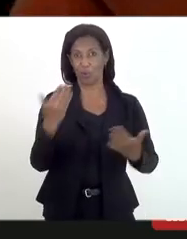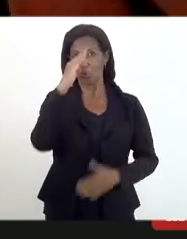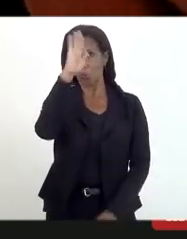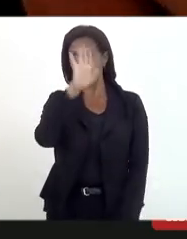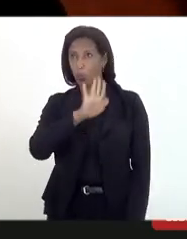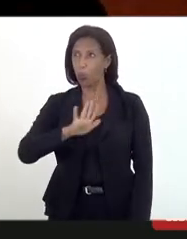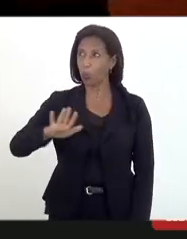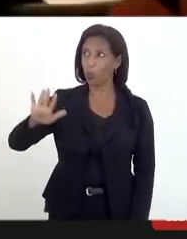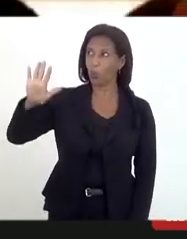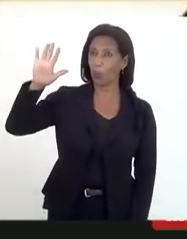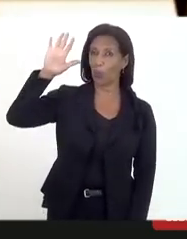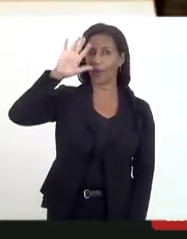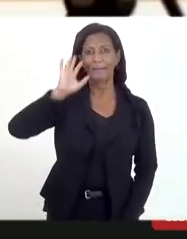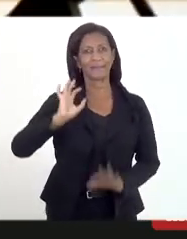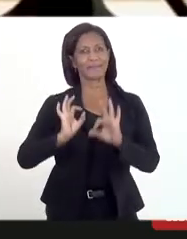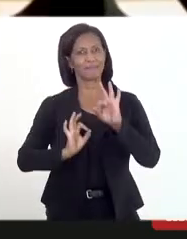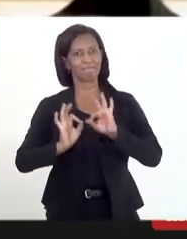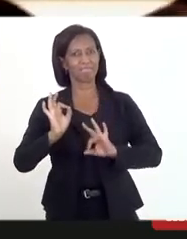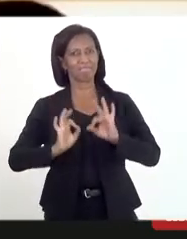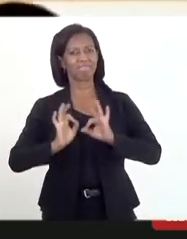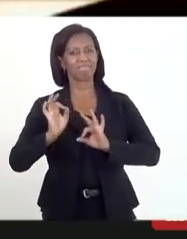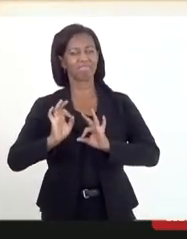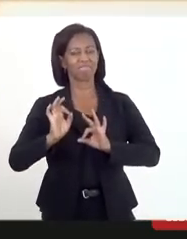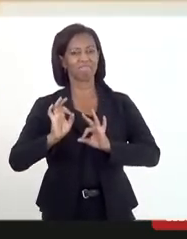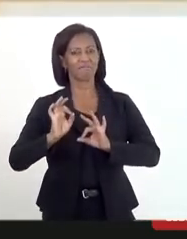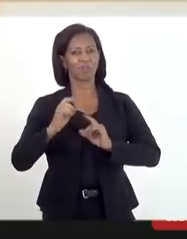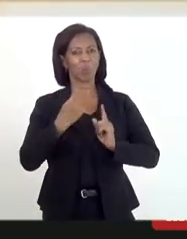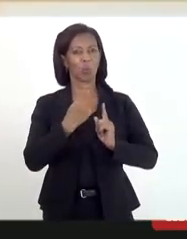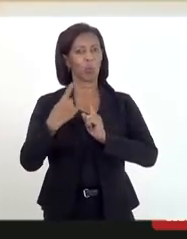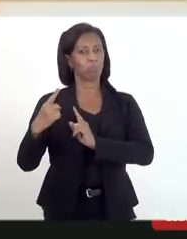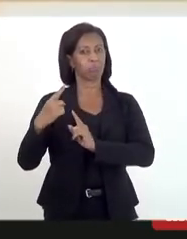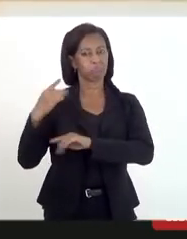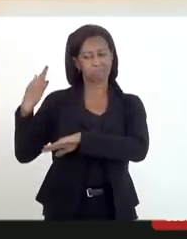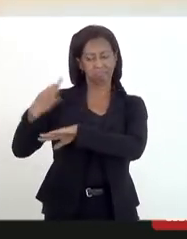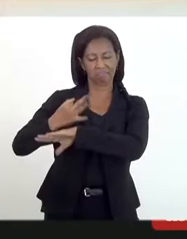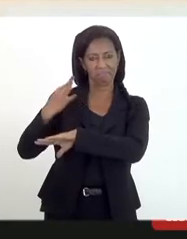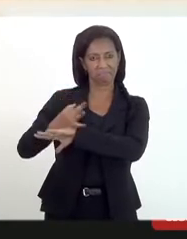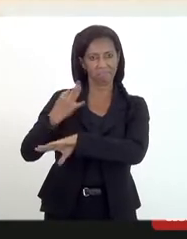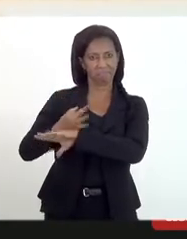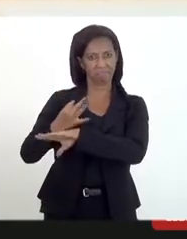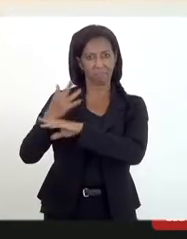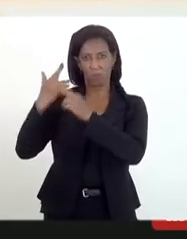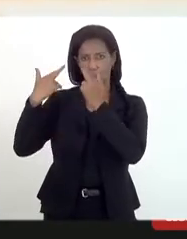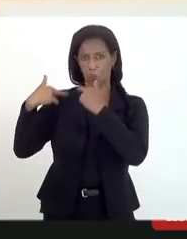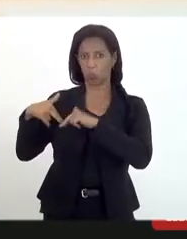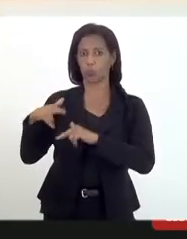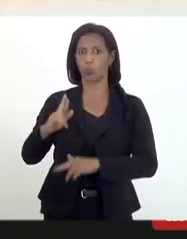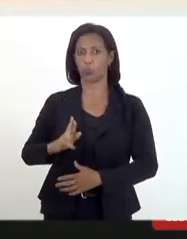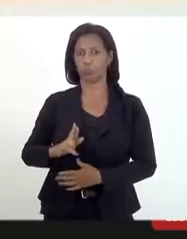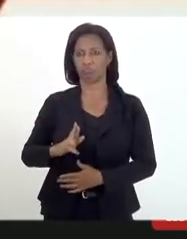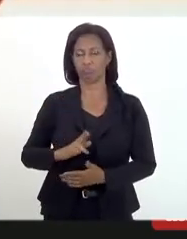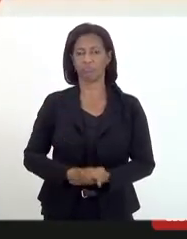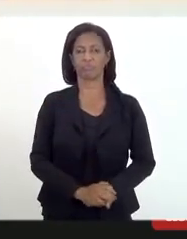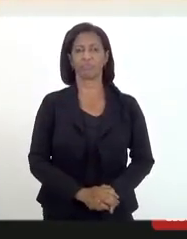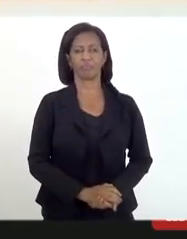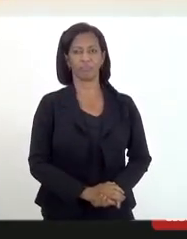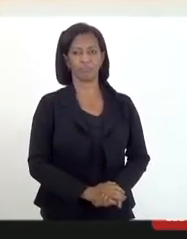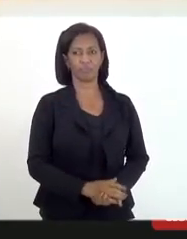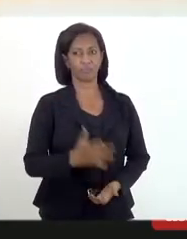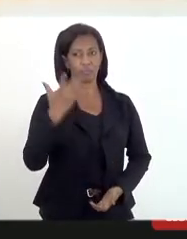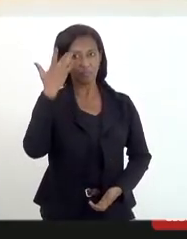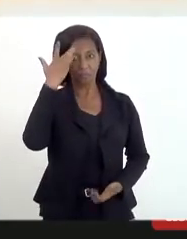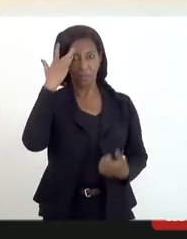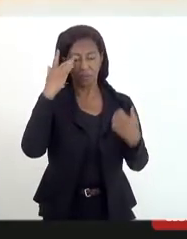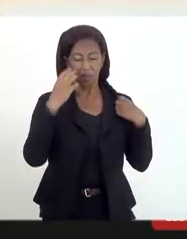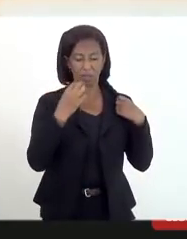matéria de combate à intolerância religiosa. Impressionante. Olha, eu acho que até